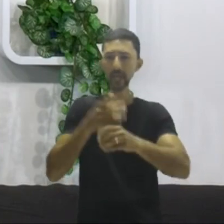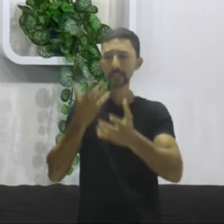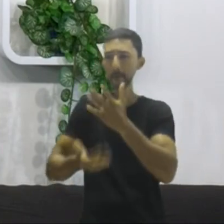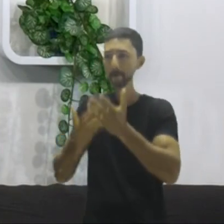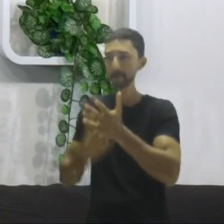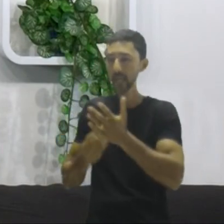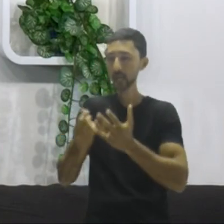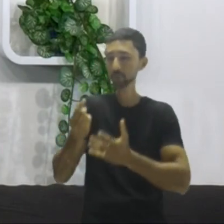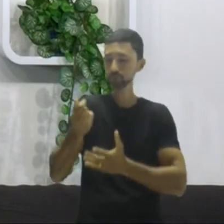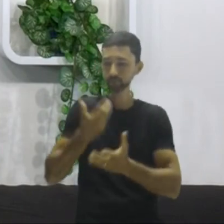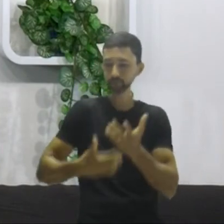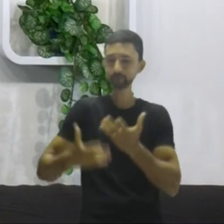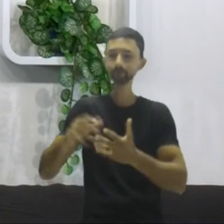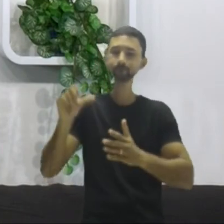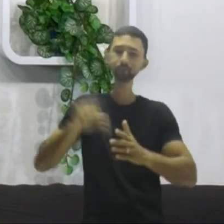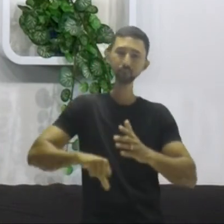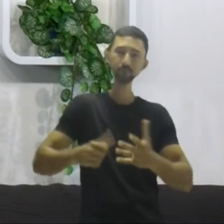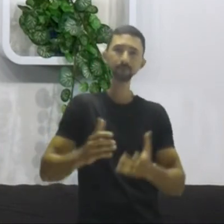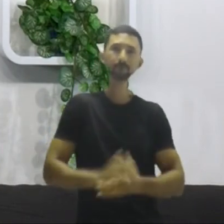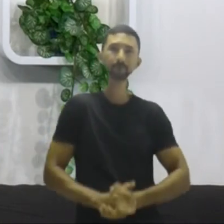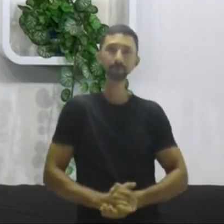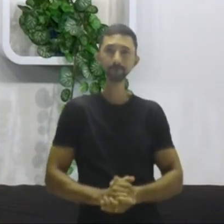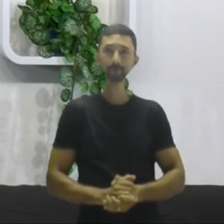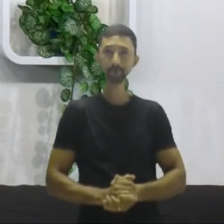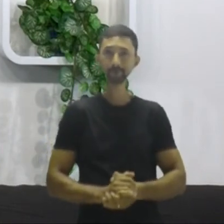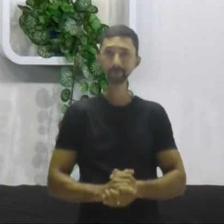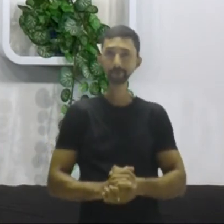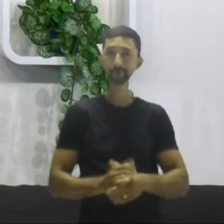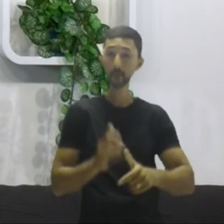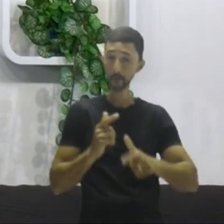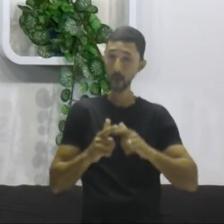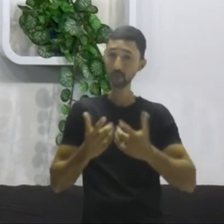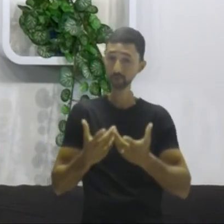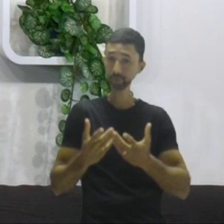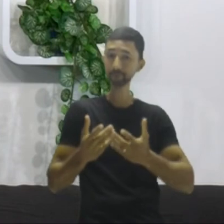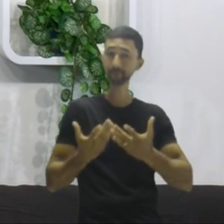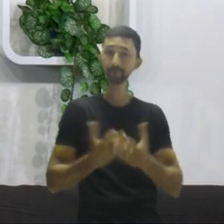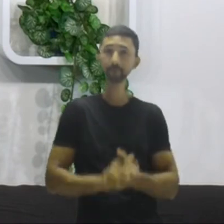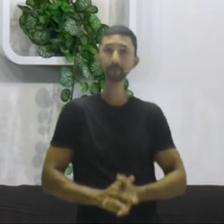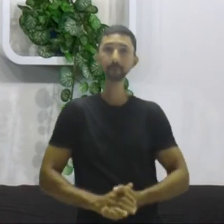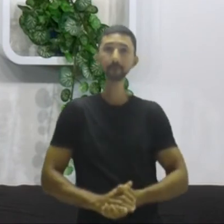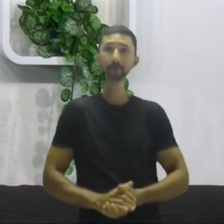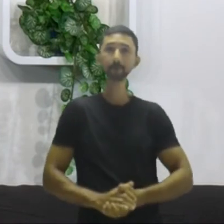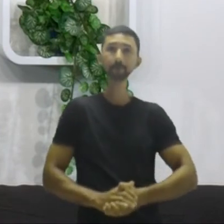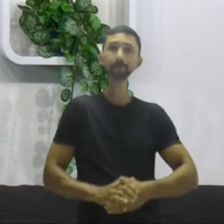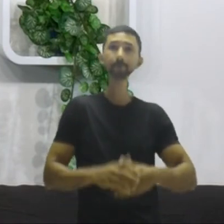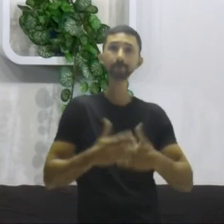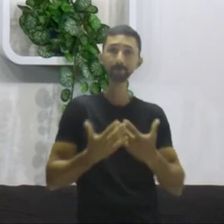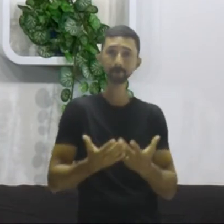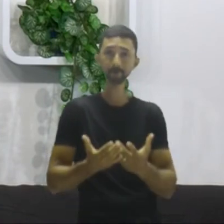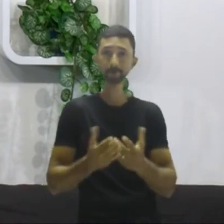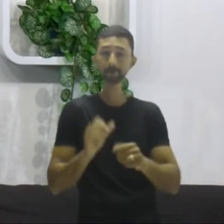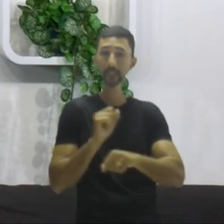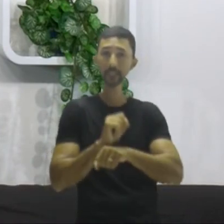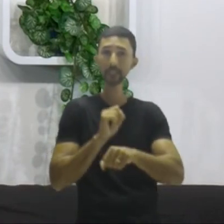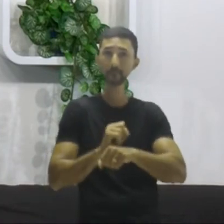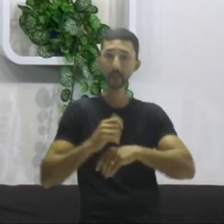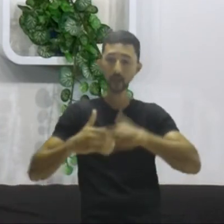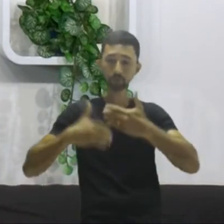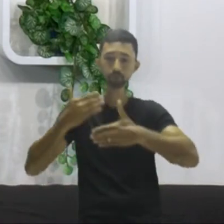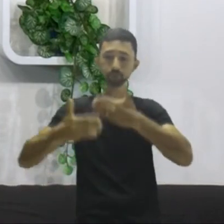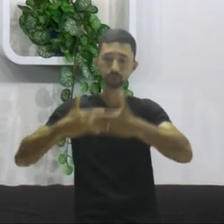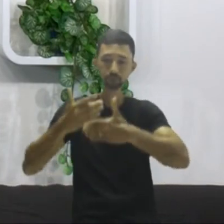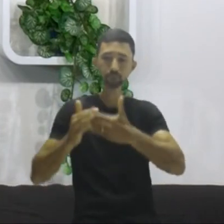economicamente com o Brexit. Há uma grande probabilidade disso. Mas vamos esperar os